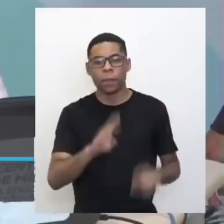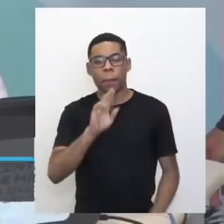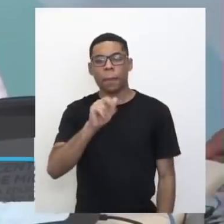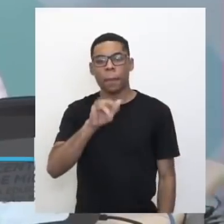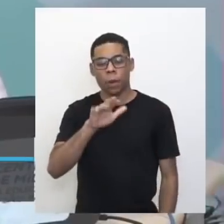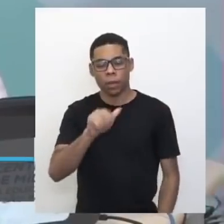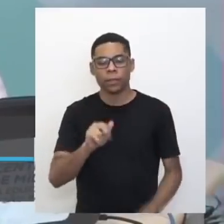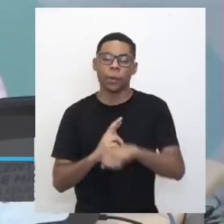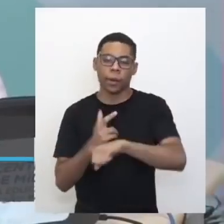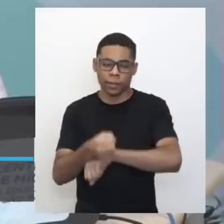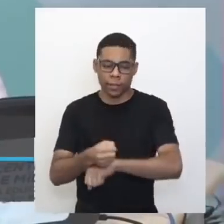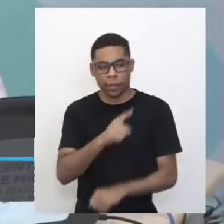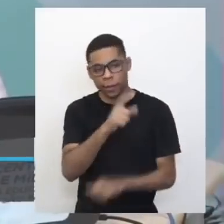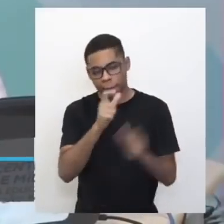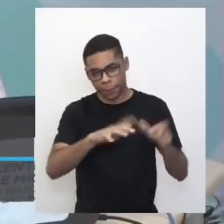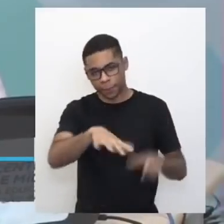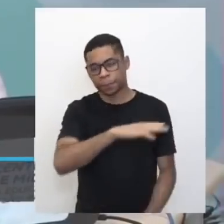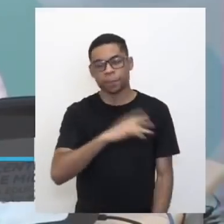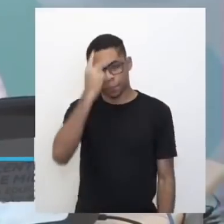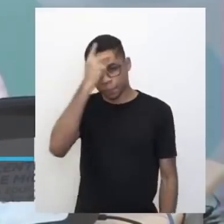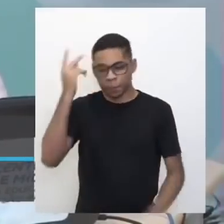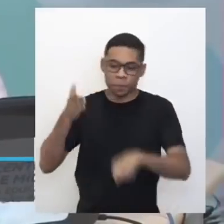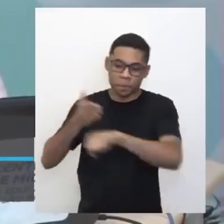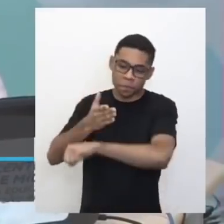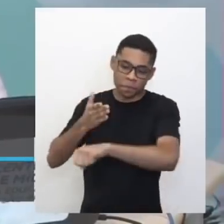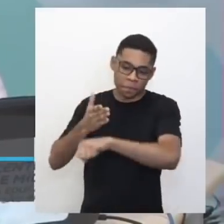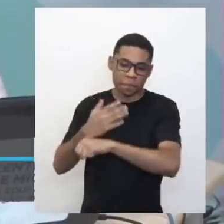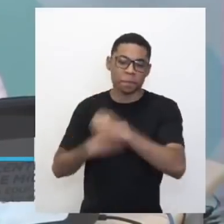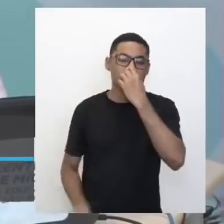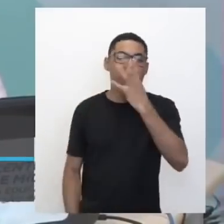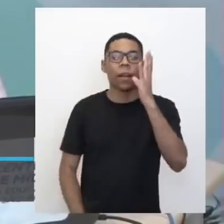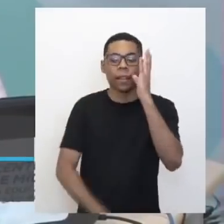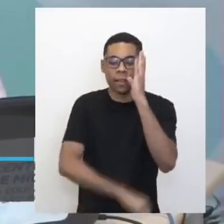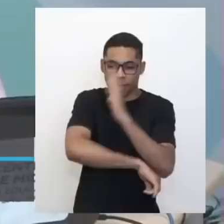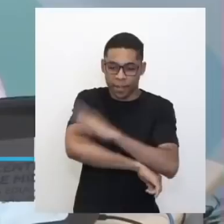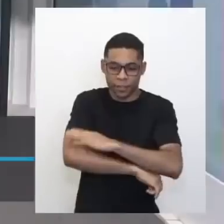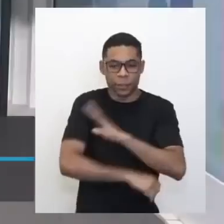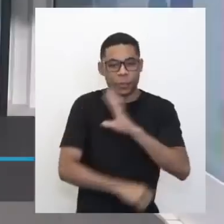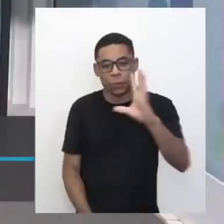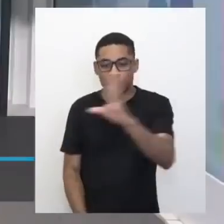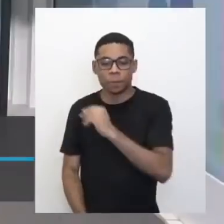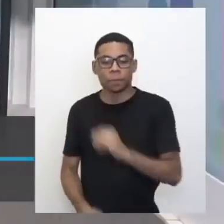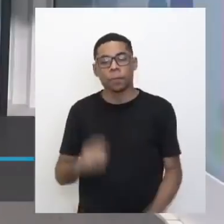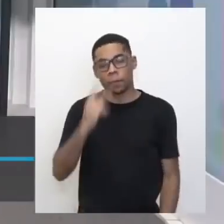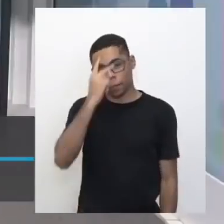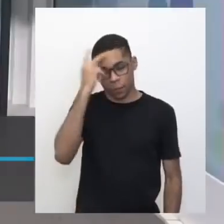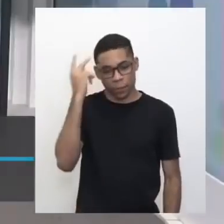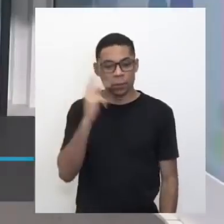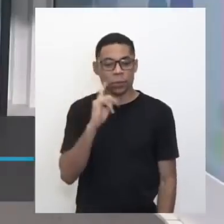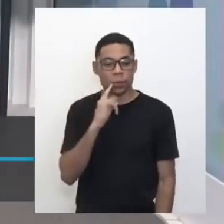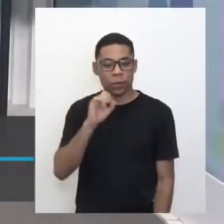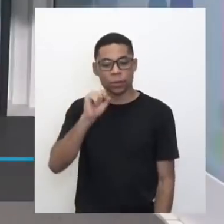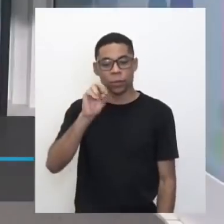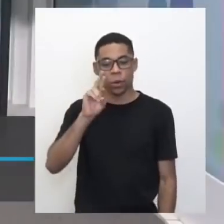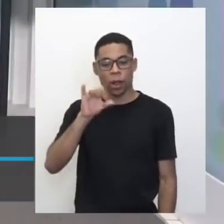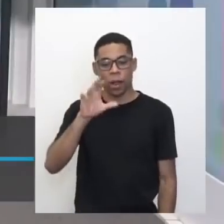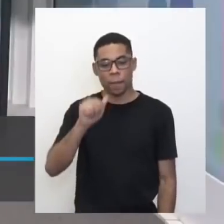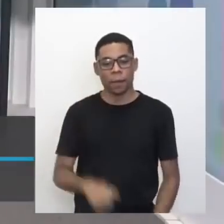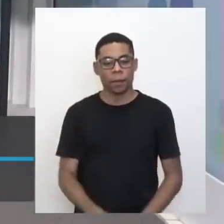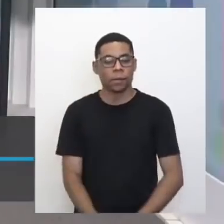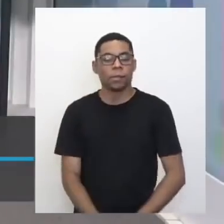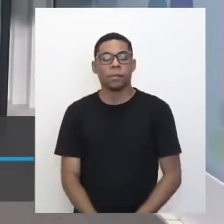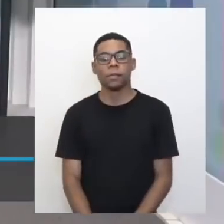Serra, a galera está chegando aqui no Boa Tarde, geral. Pessoal de Sorocaba, chegou agora. Olha,